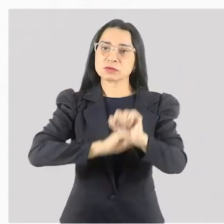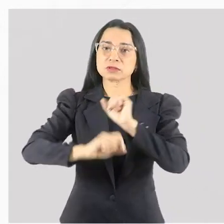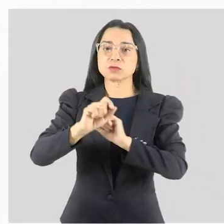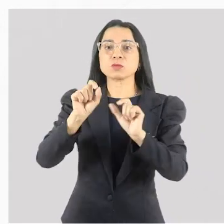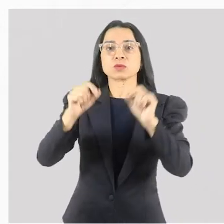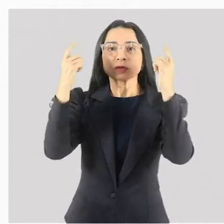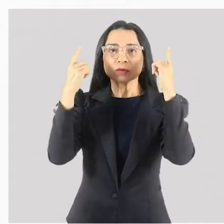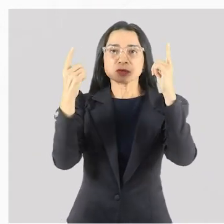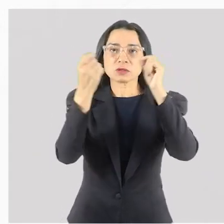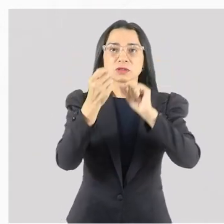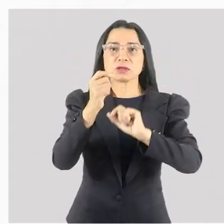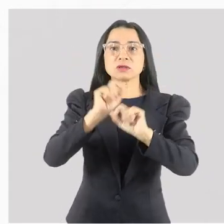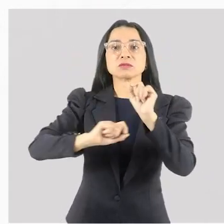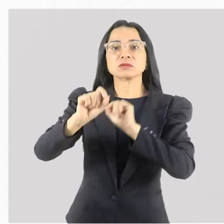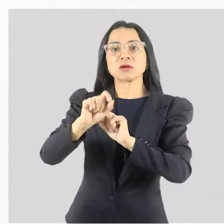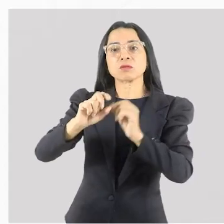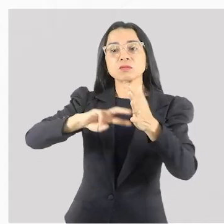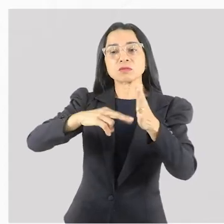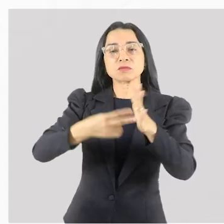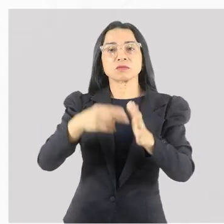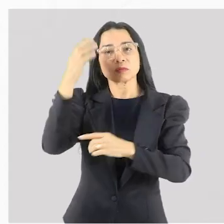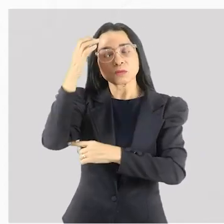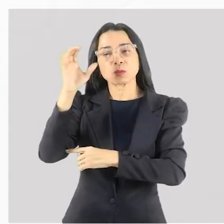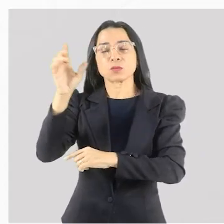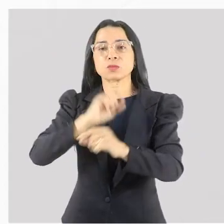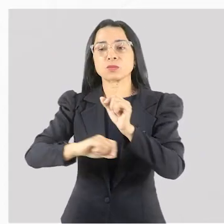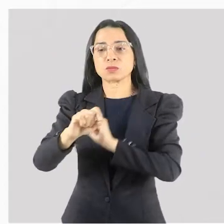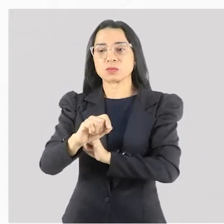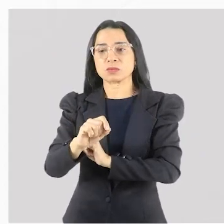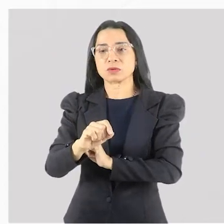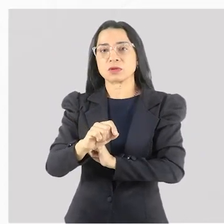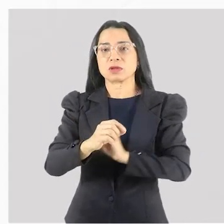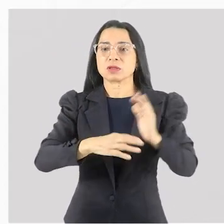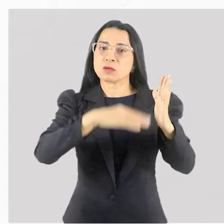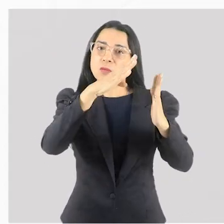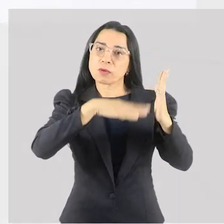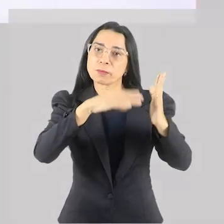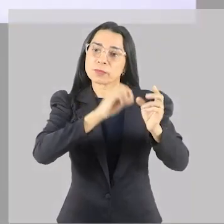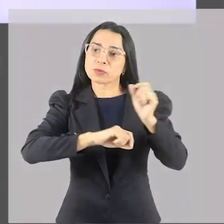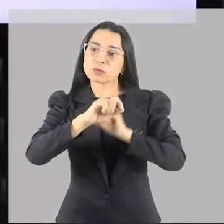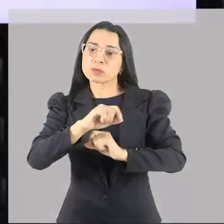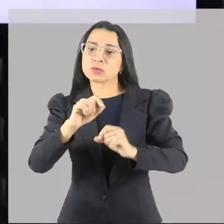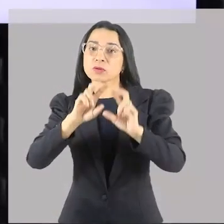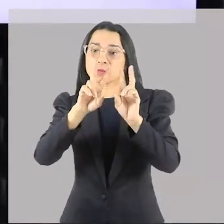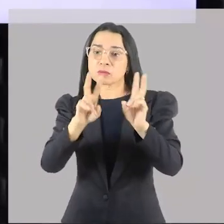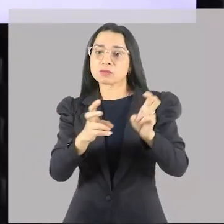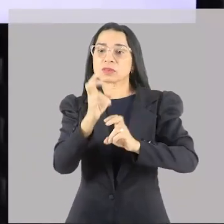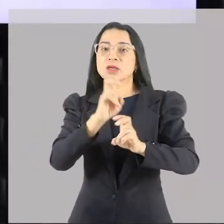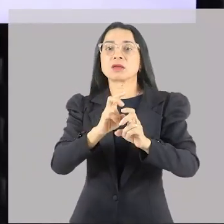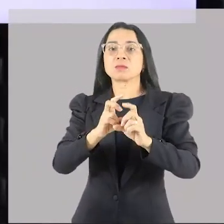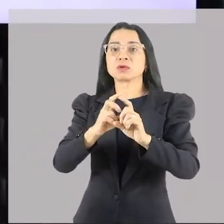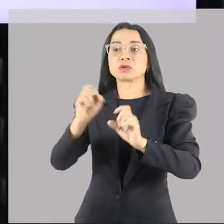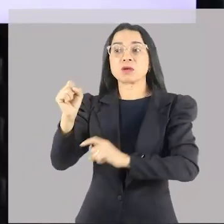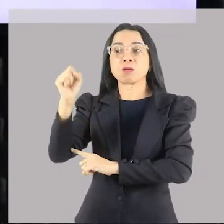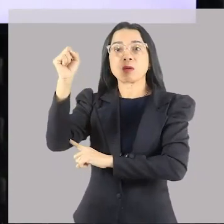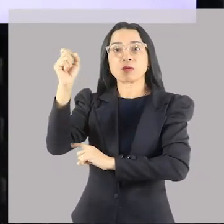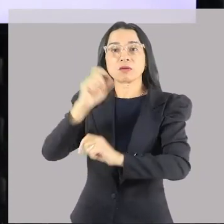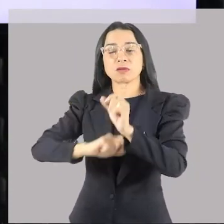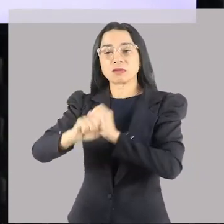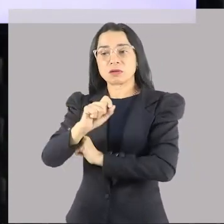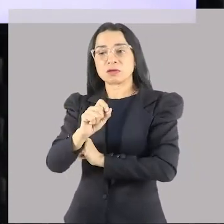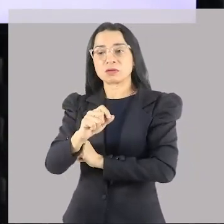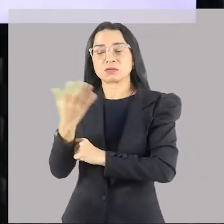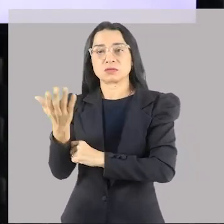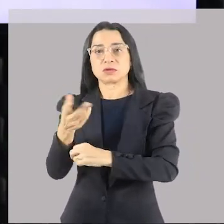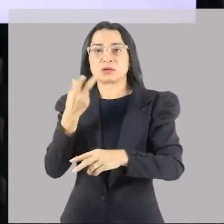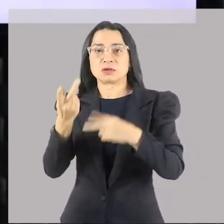que os gregos são como cultura. Por exemplo, aqui tem uma pintura com a matemática de guerreiros. Aí a gente fala, por exemplo, das duas cidades-estados, que vocês já estudaram isso